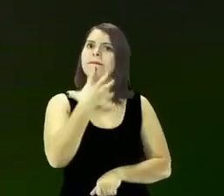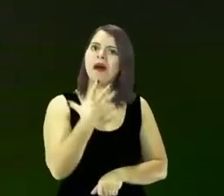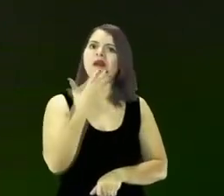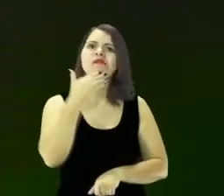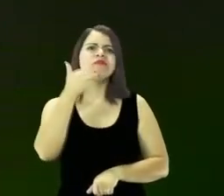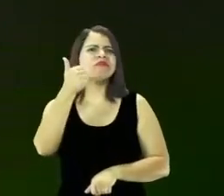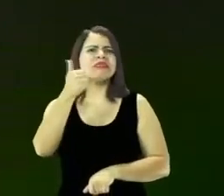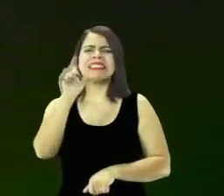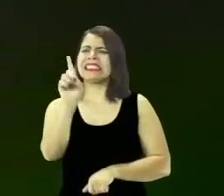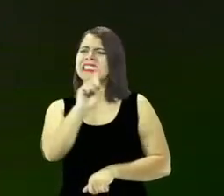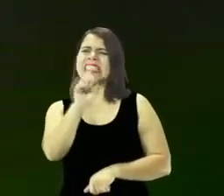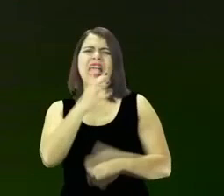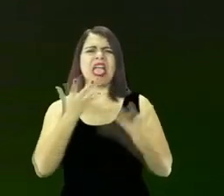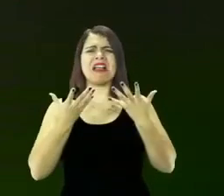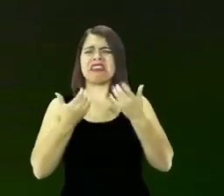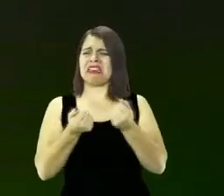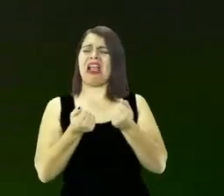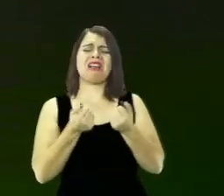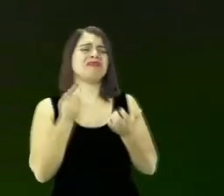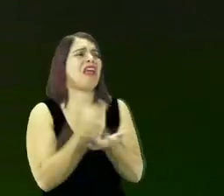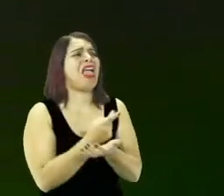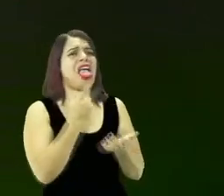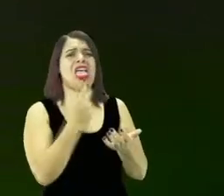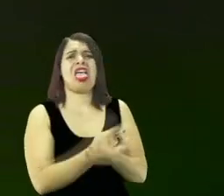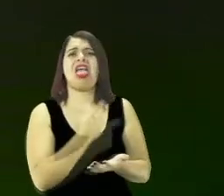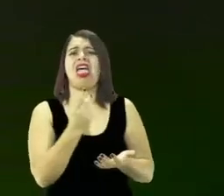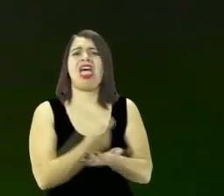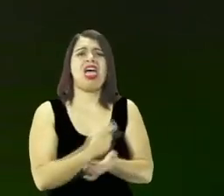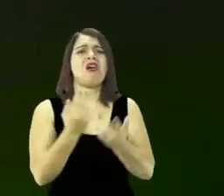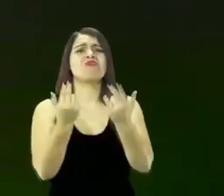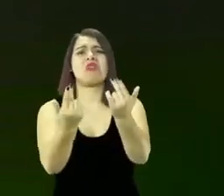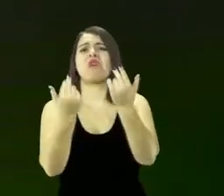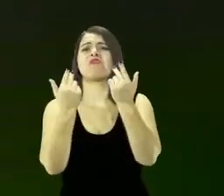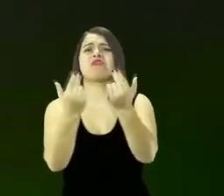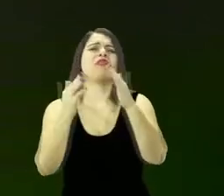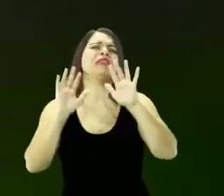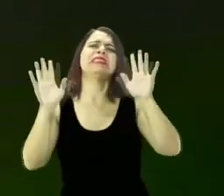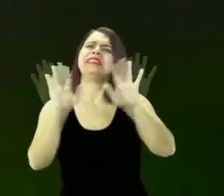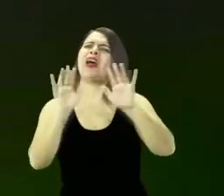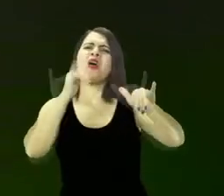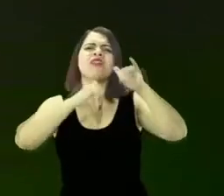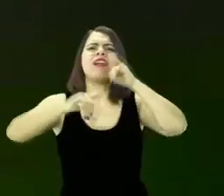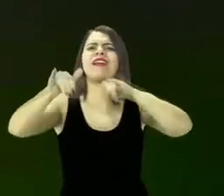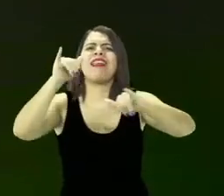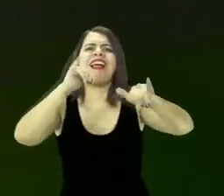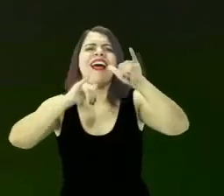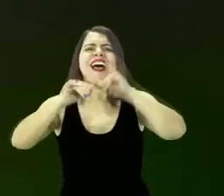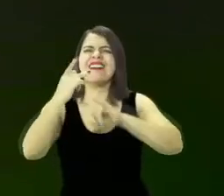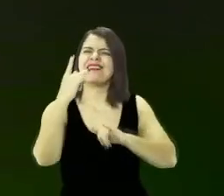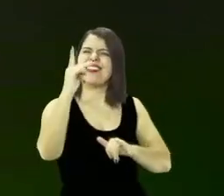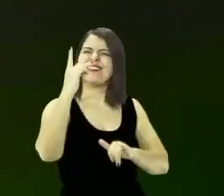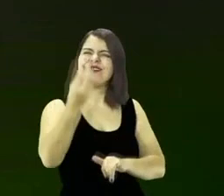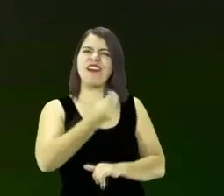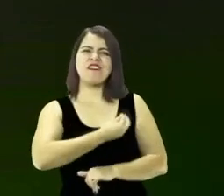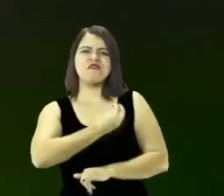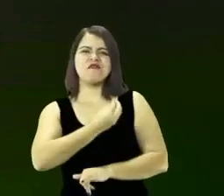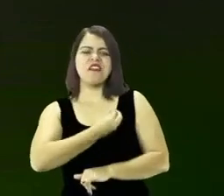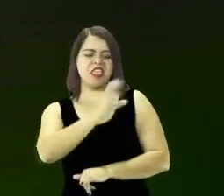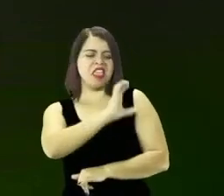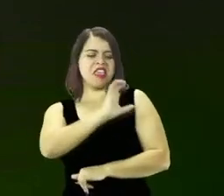aceite os mesmos erros na sua vida. Quero declarar que em Cristo Jesus você tem